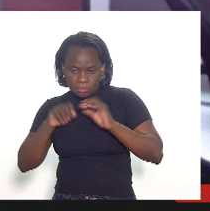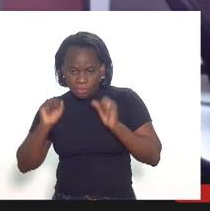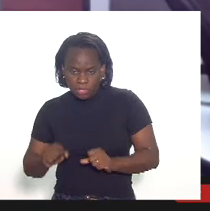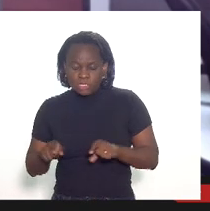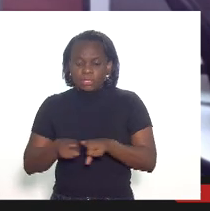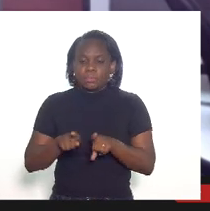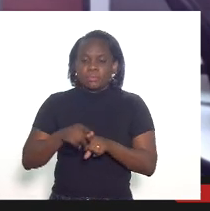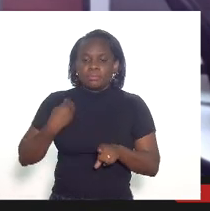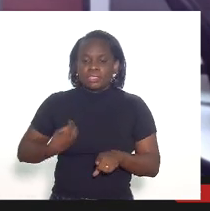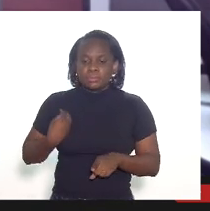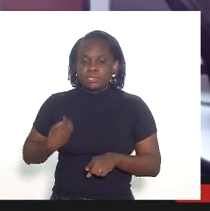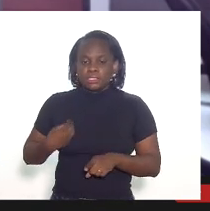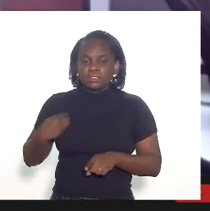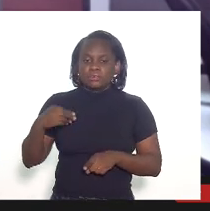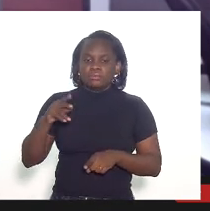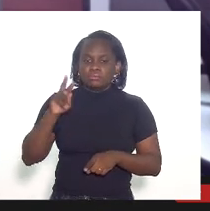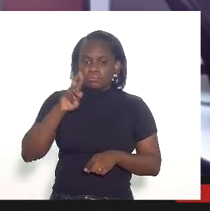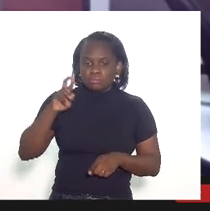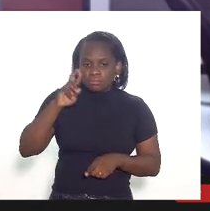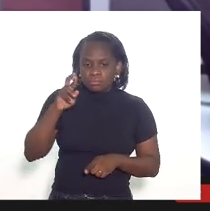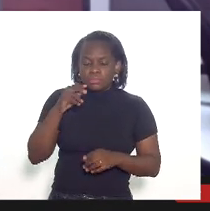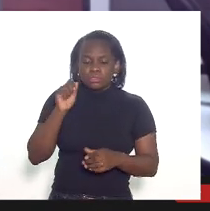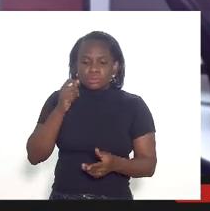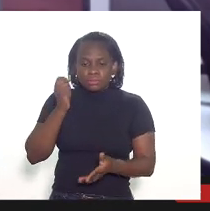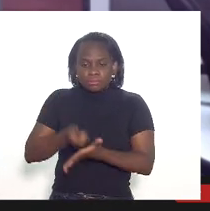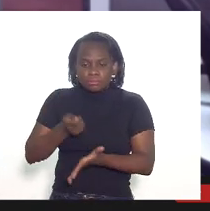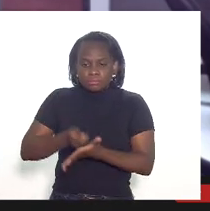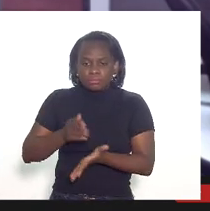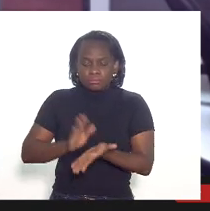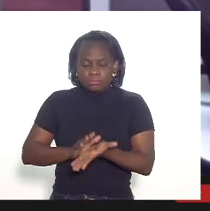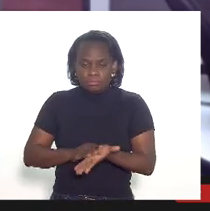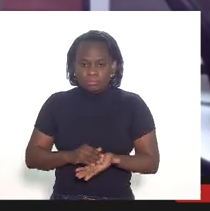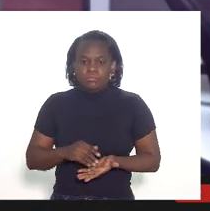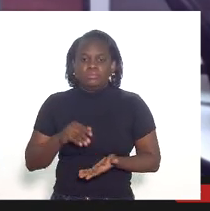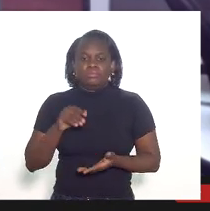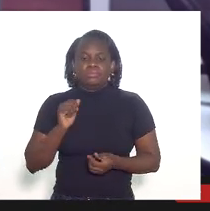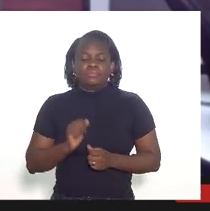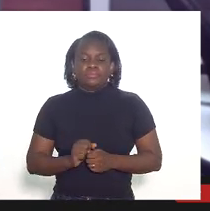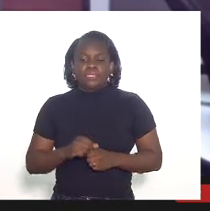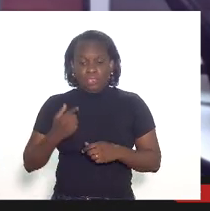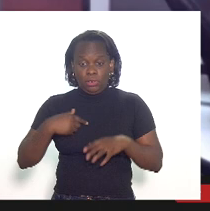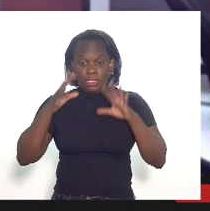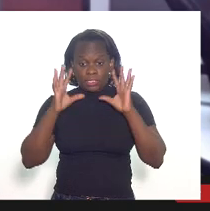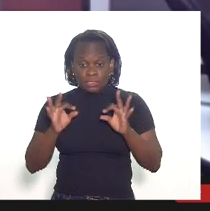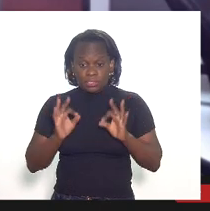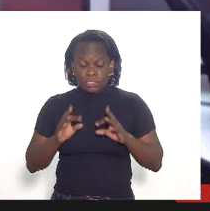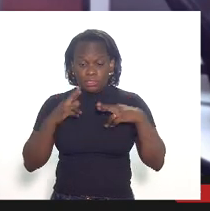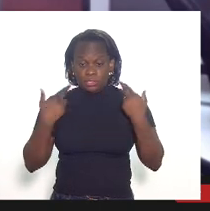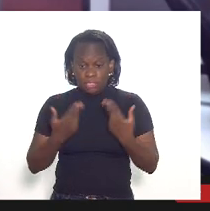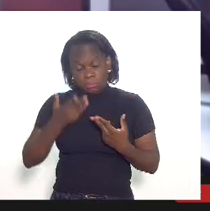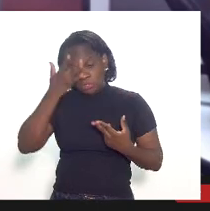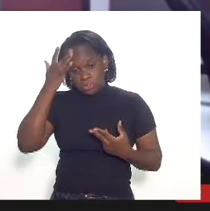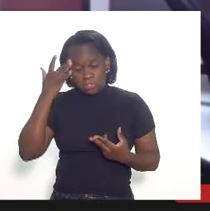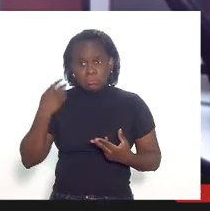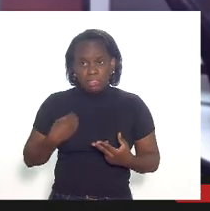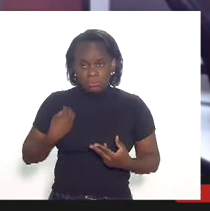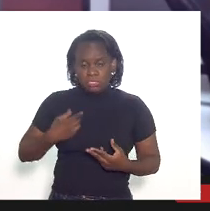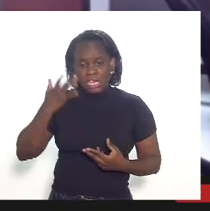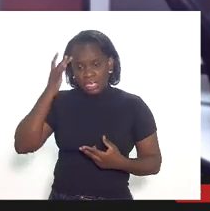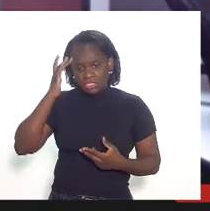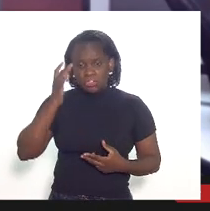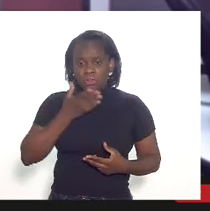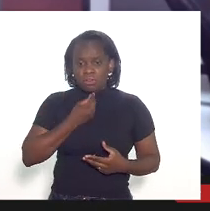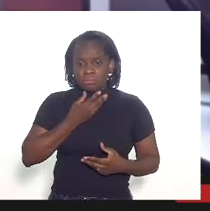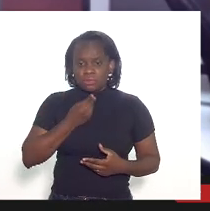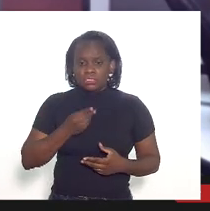participação da procuradoria na cobrança desse crédito e eu chamo atenção nessas reuniões salvo engano quem participou foi o superintendente na